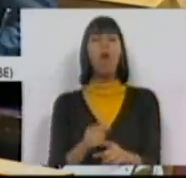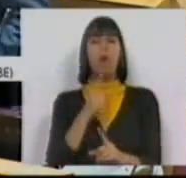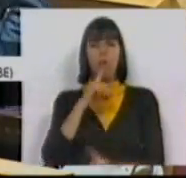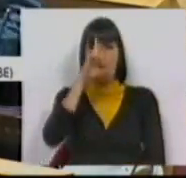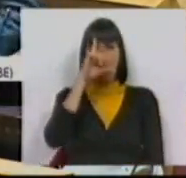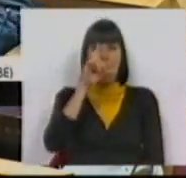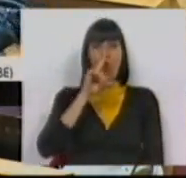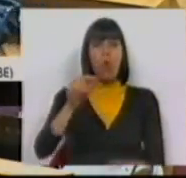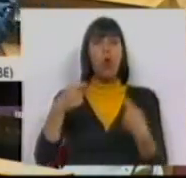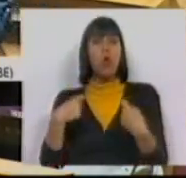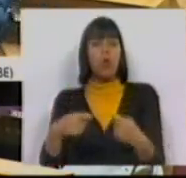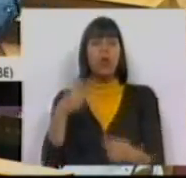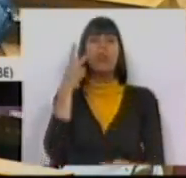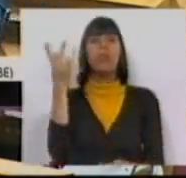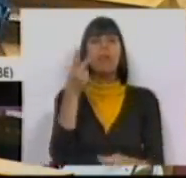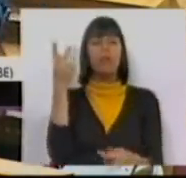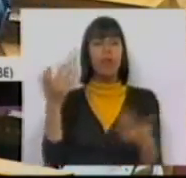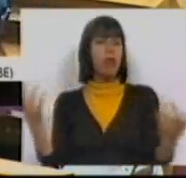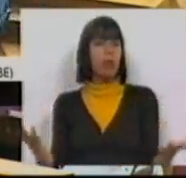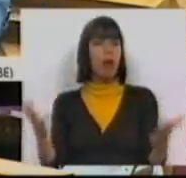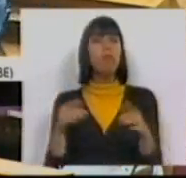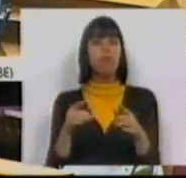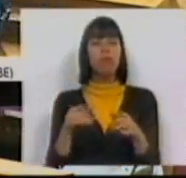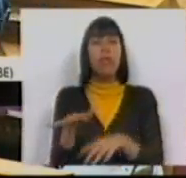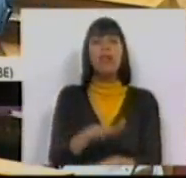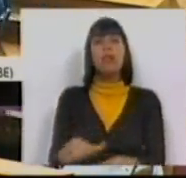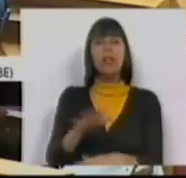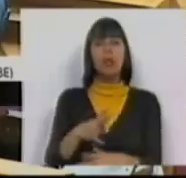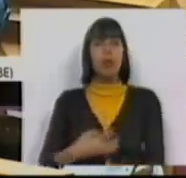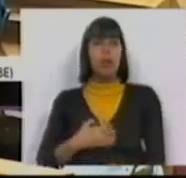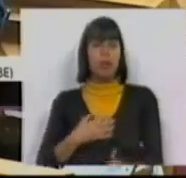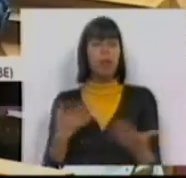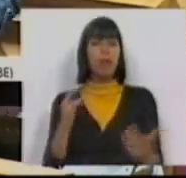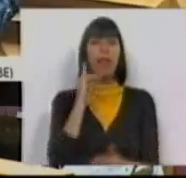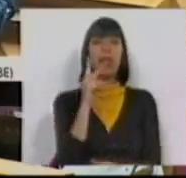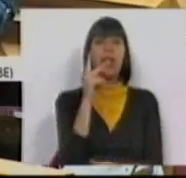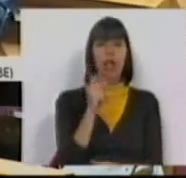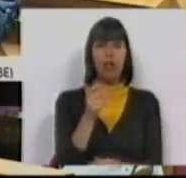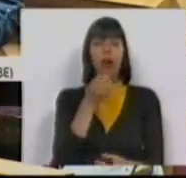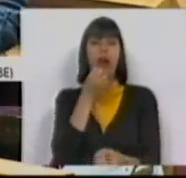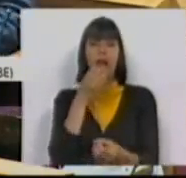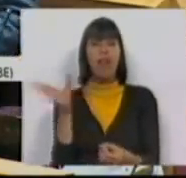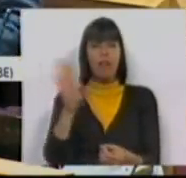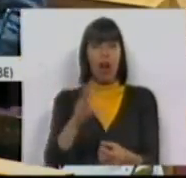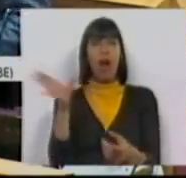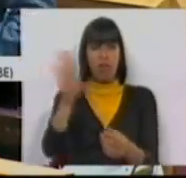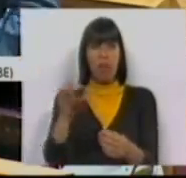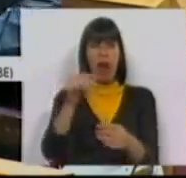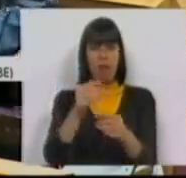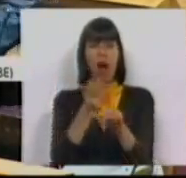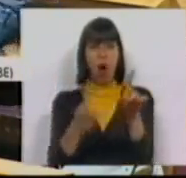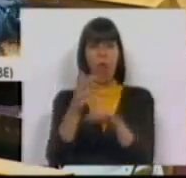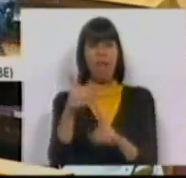brutalmente os custos de vida, designadamente a situação que se passa com o IVA e ainda bem, aí, mais aumentos.